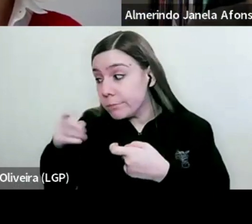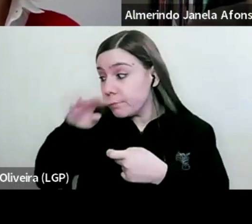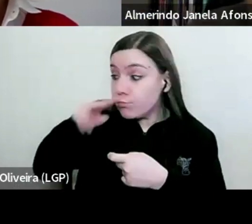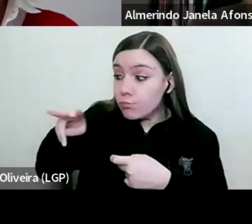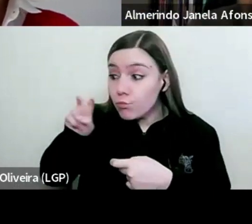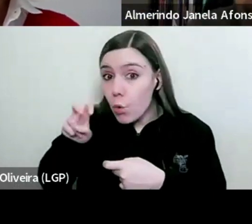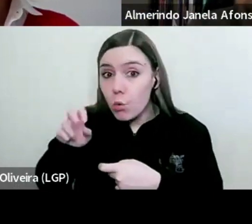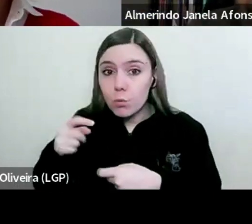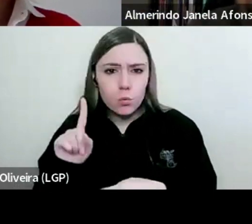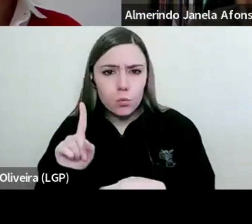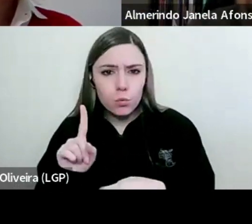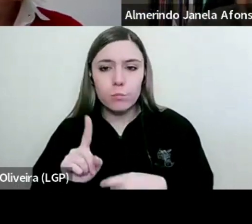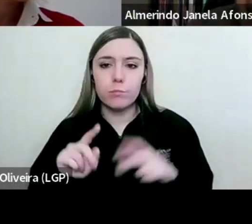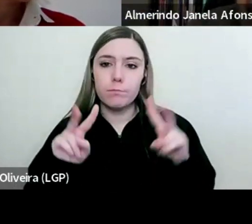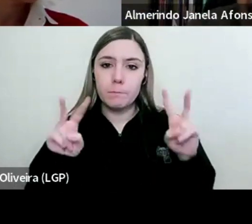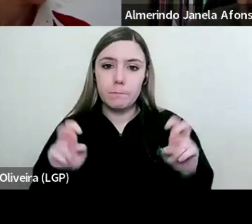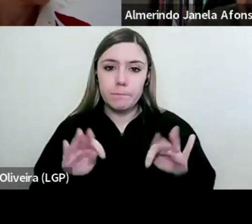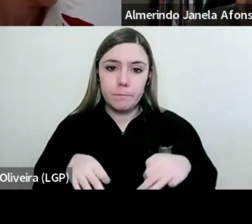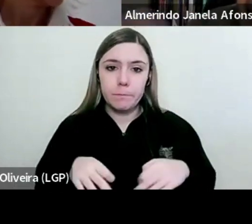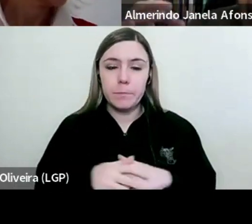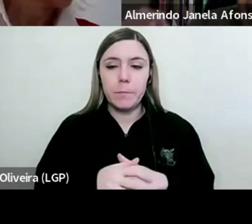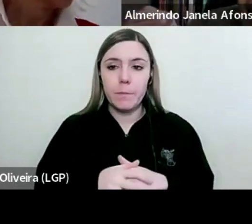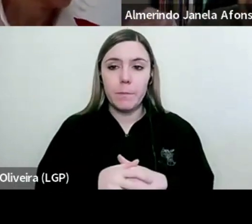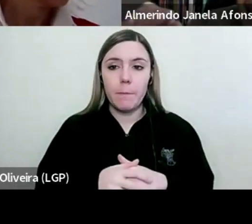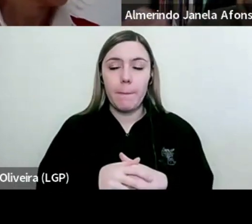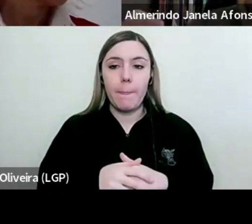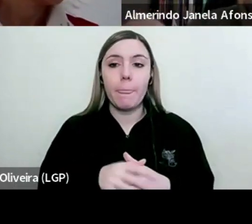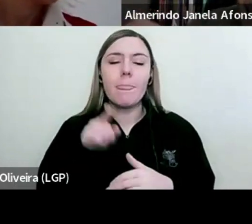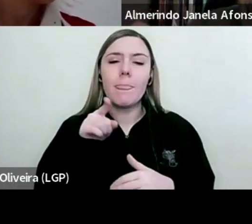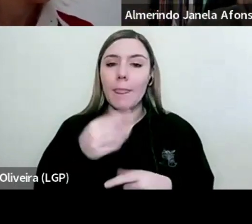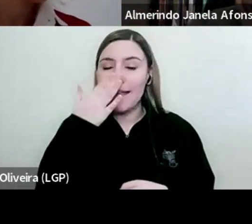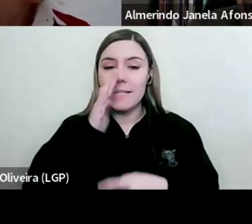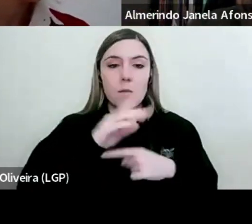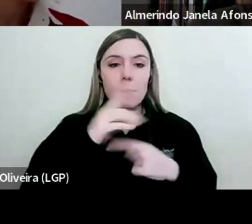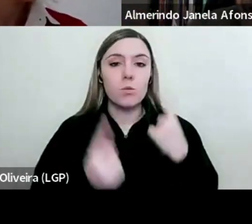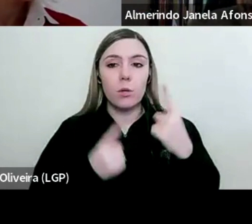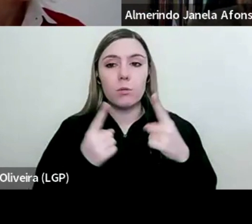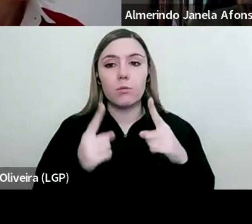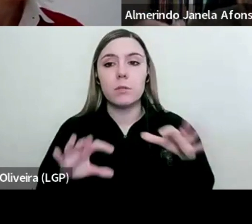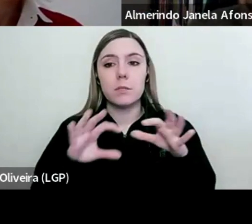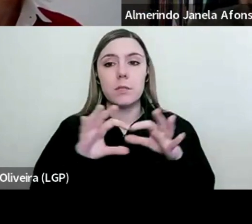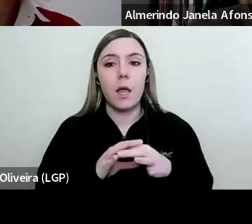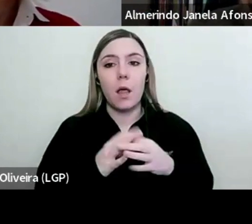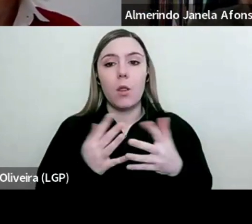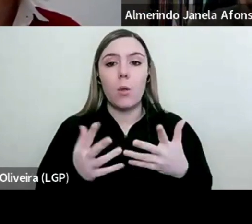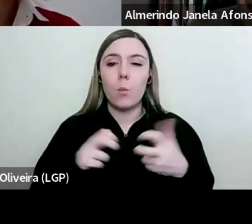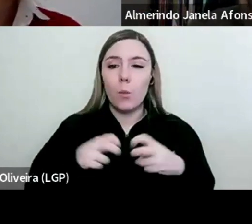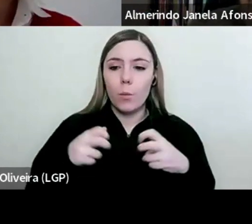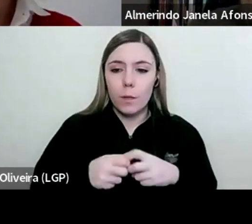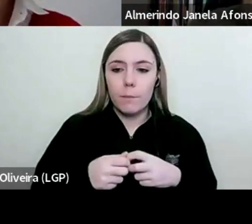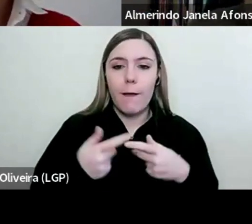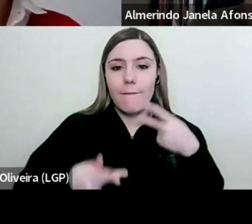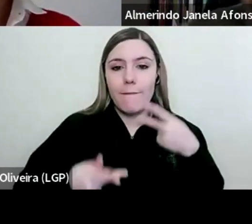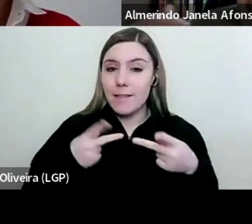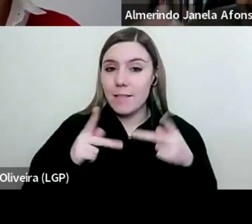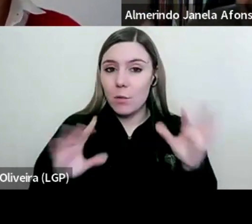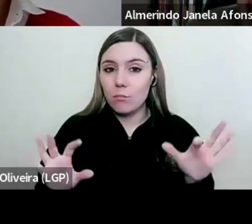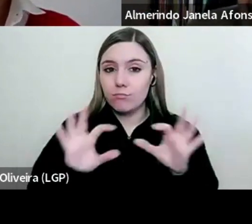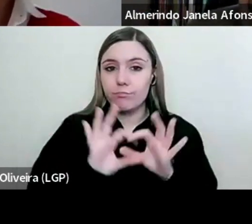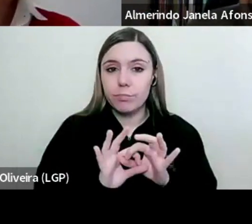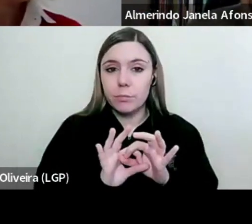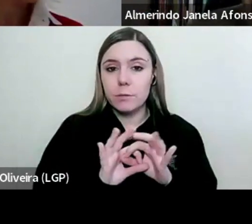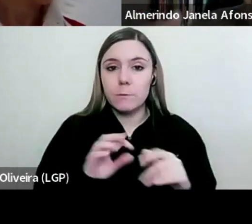Quinta citação. Estes são pequenos exemplos de como as tensões em torno da avaliação não eram